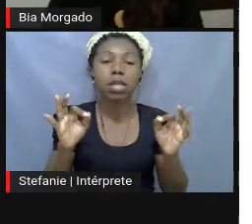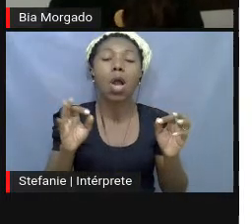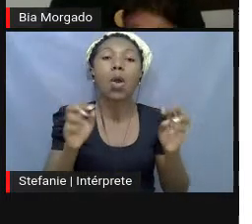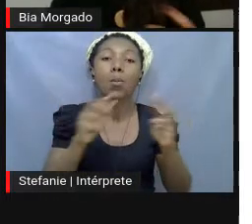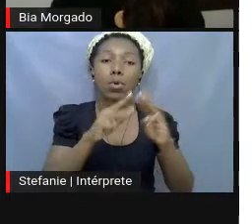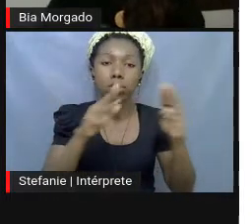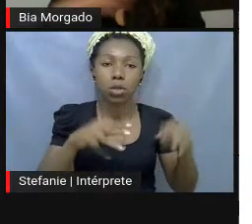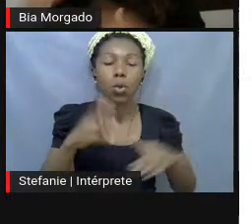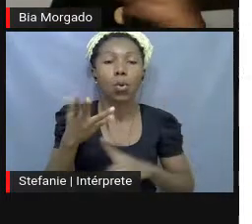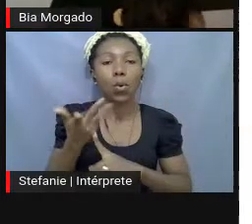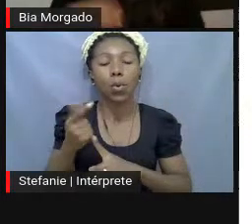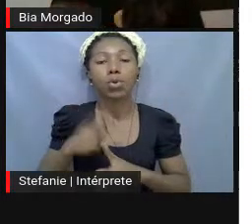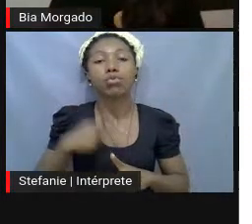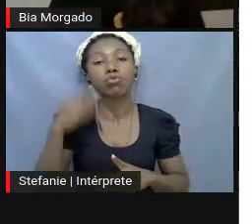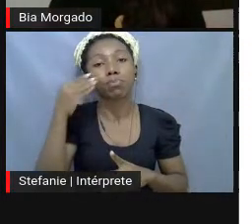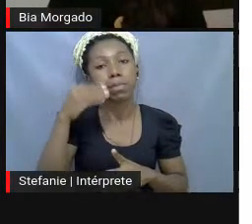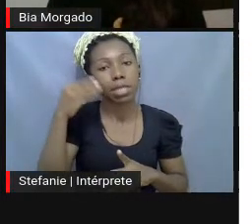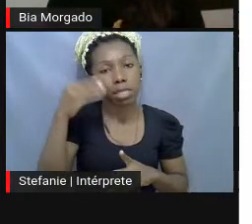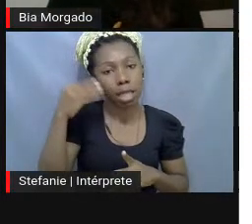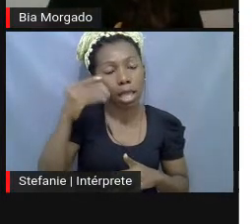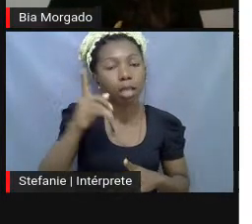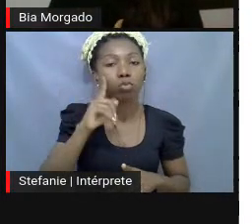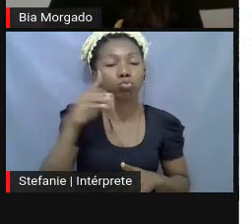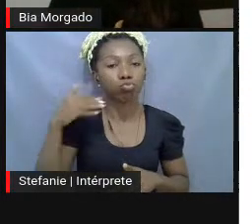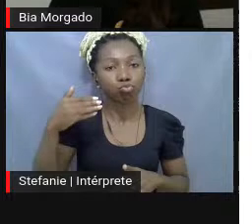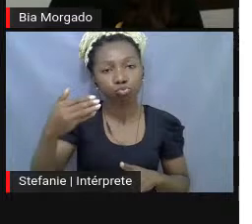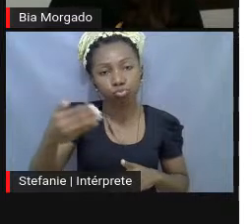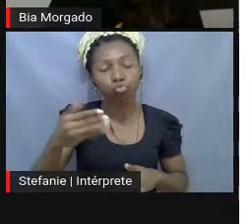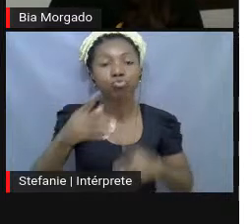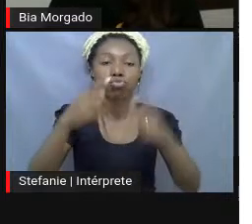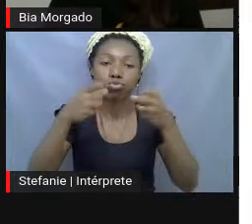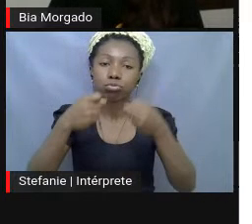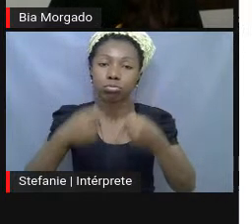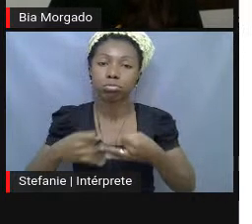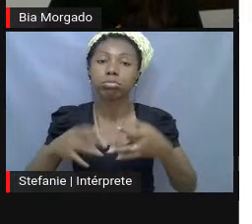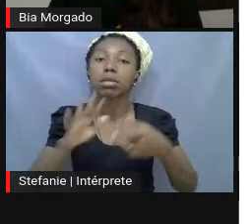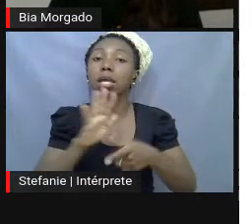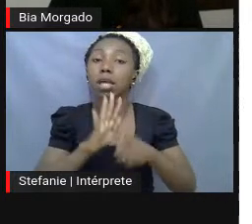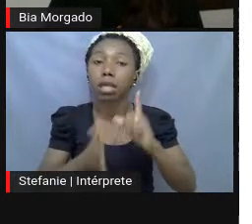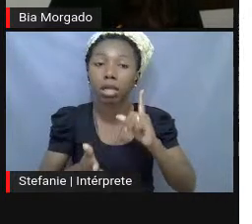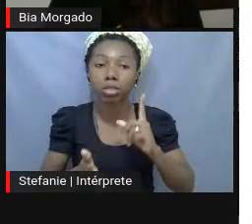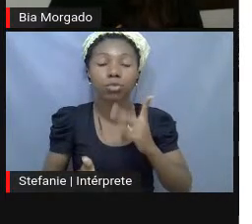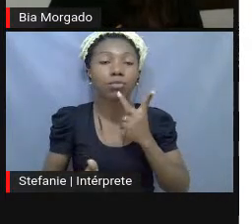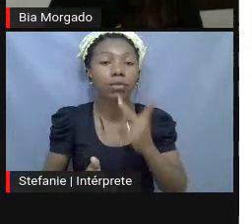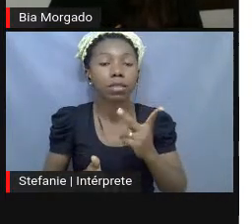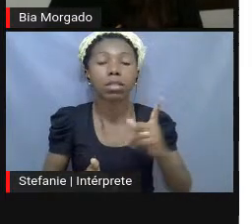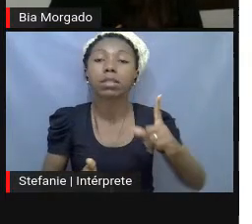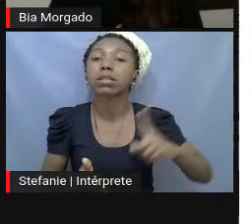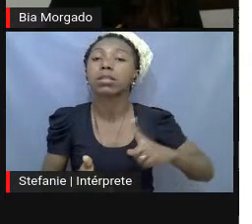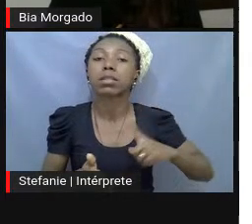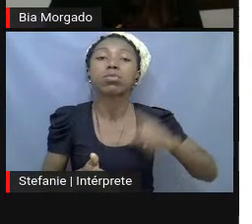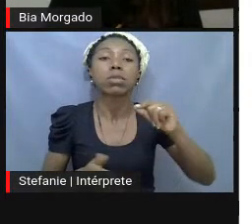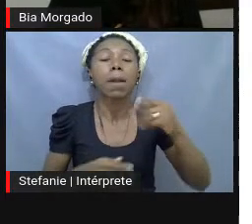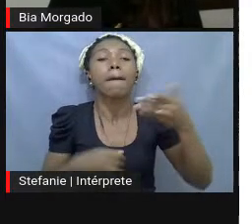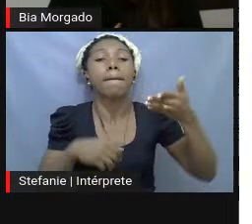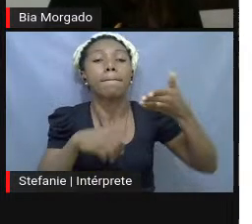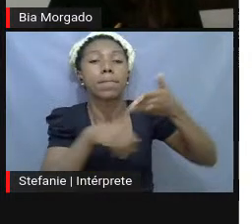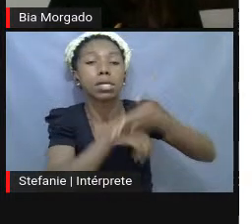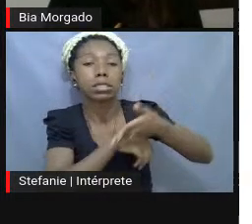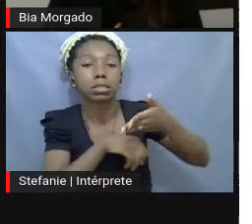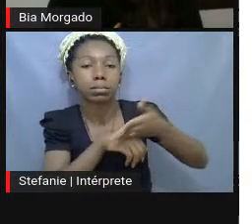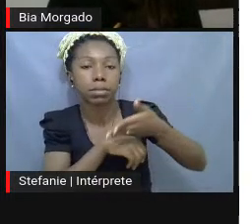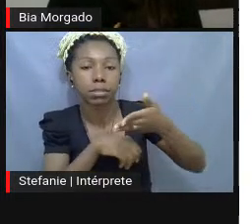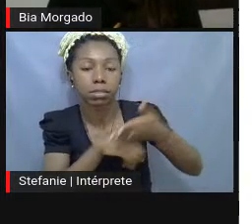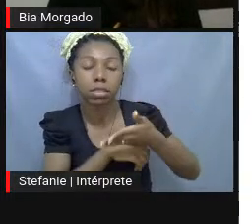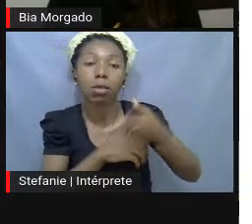experiência cotidiana, e aí vai falando mais. Agora, antes dele falar isso, ele vai falar sobre participação, e eu